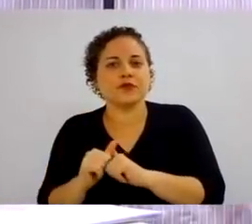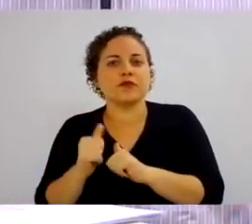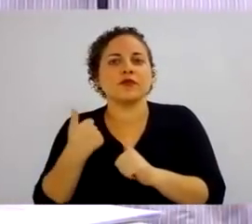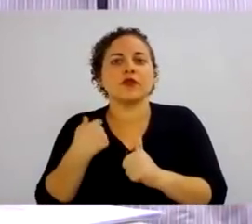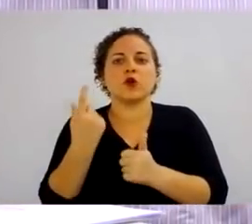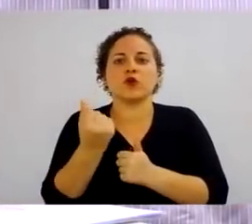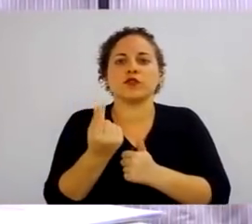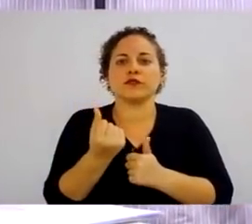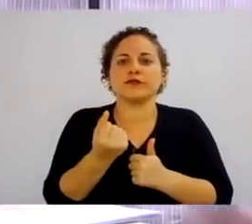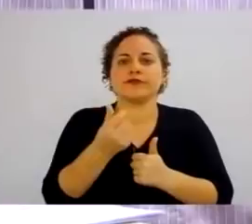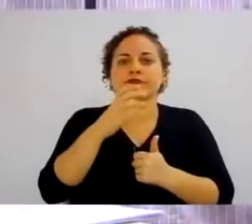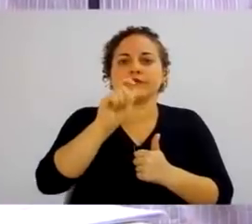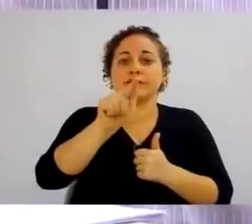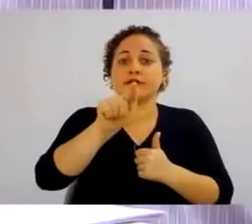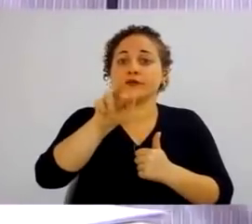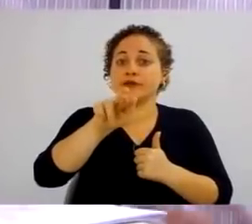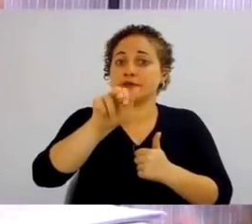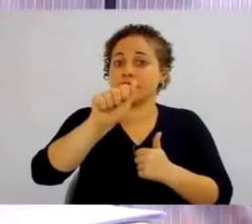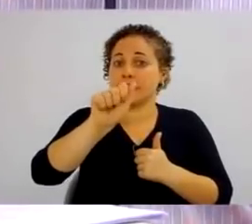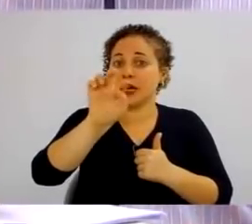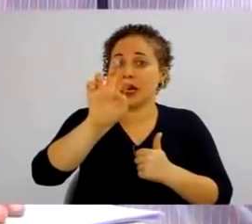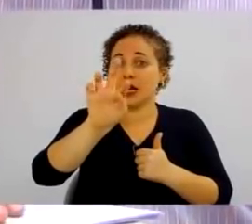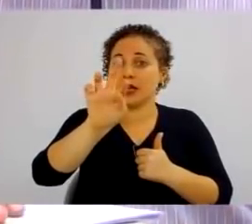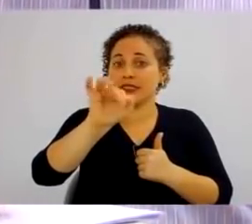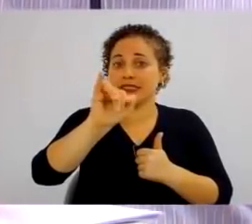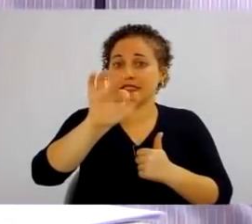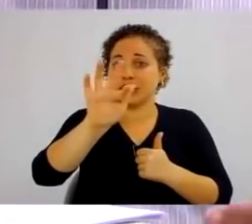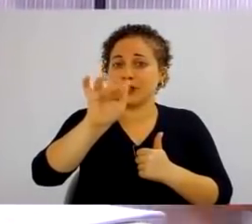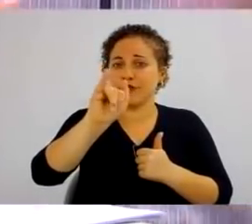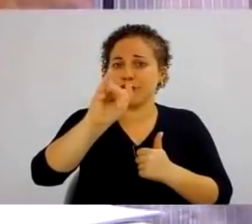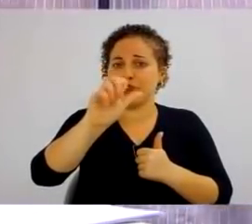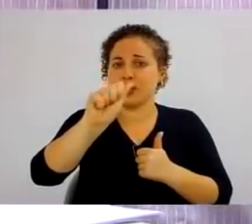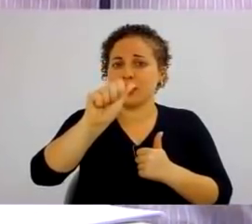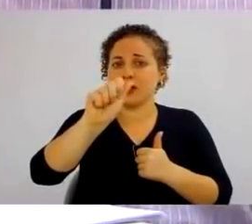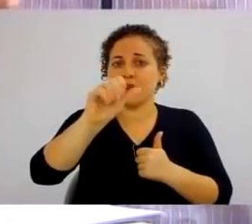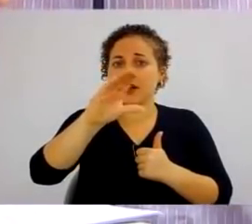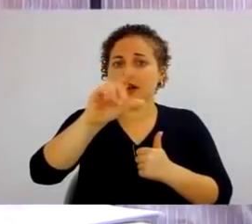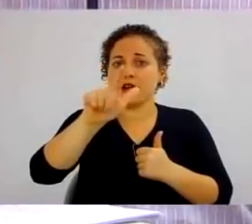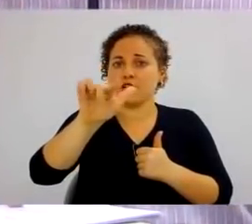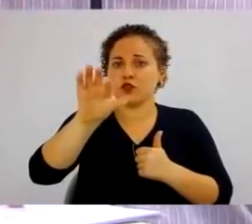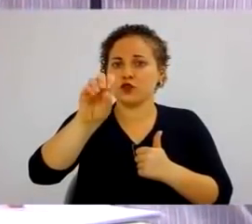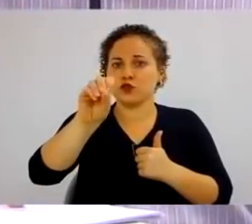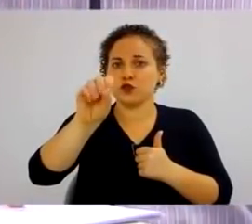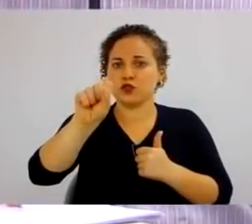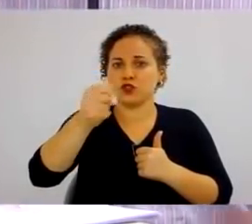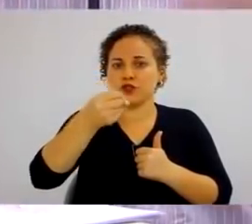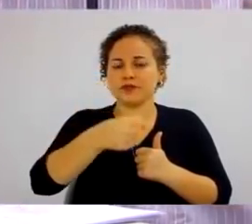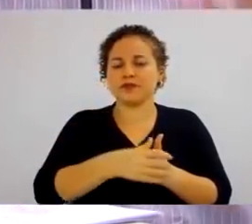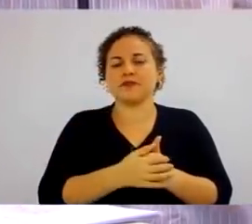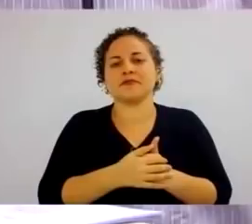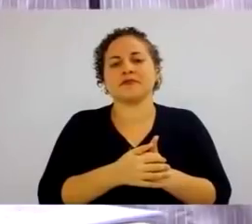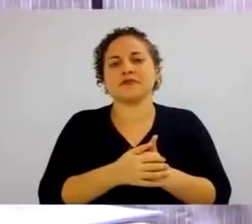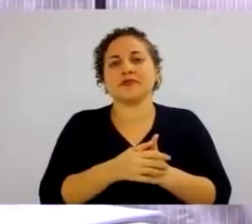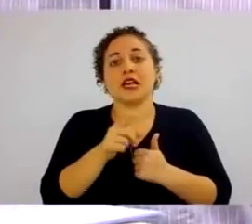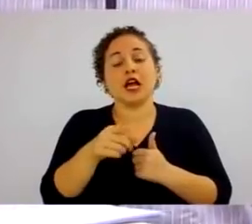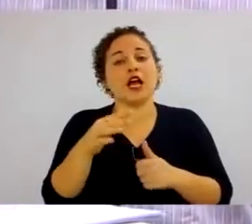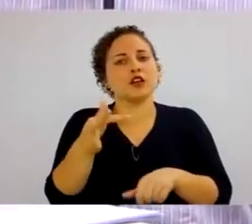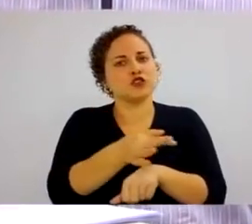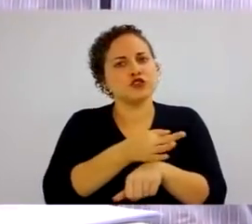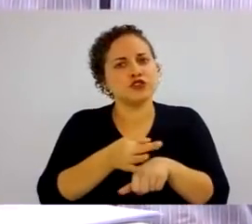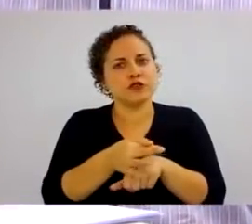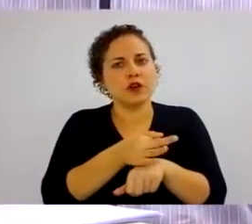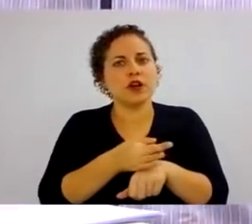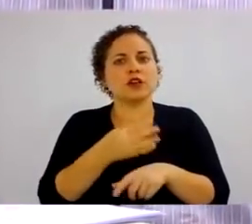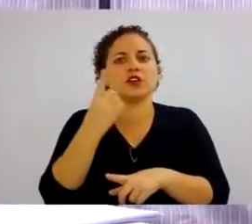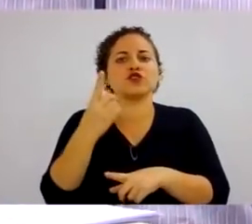gratificações que você pode ganhar, que necessariamente não pode ser todo mês ou não, dependendo da política ou cultura da empresa. São as férias que você